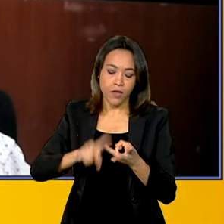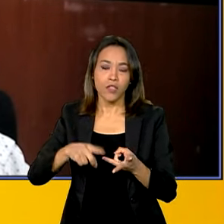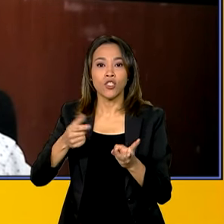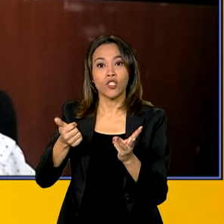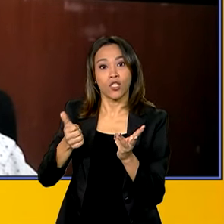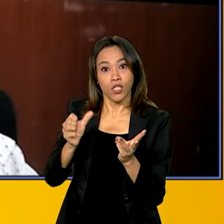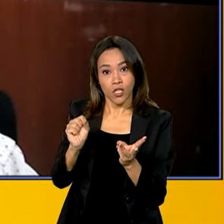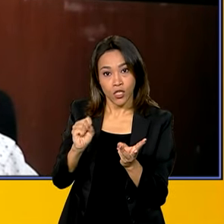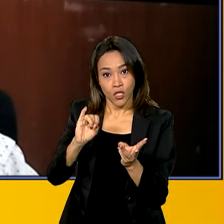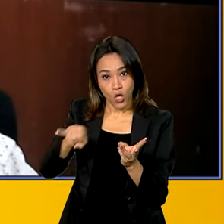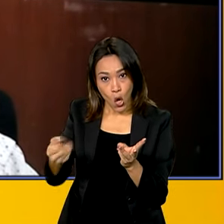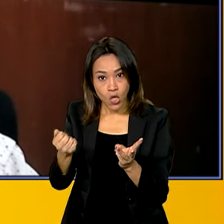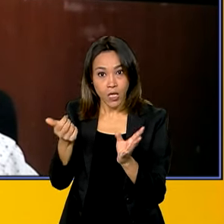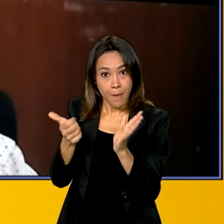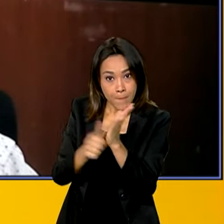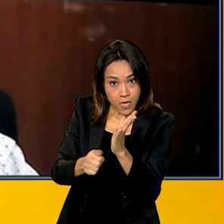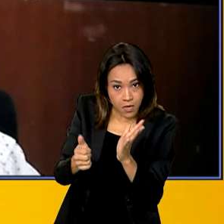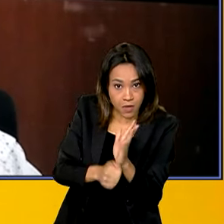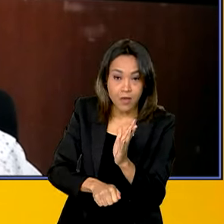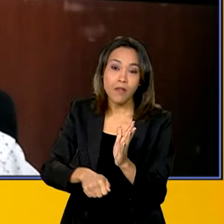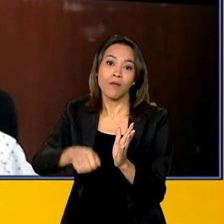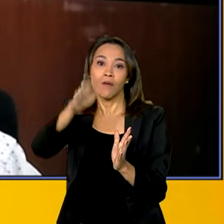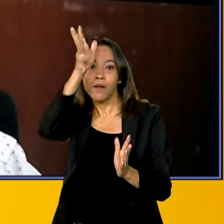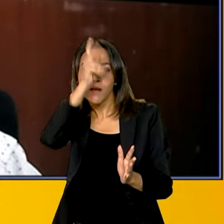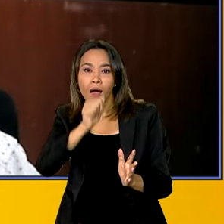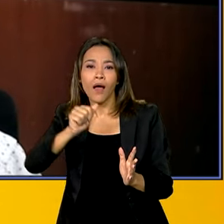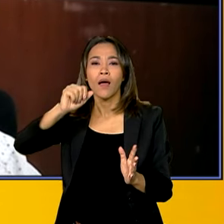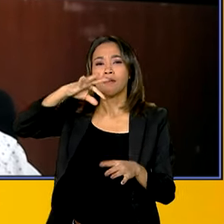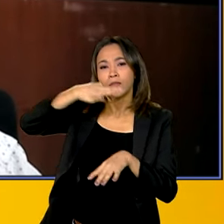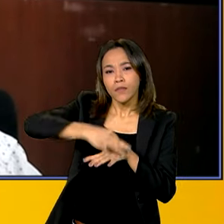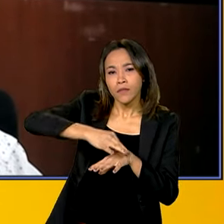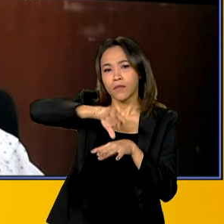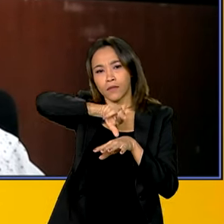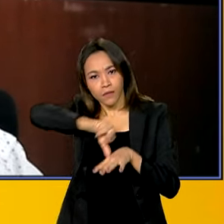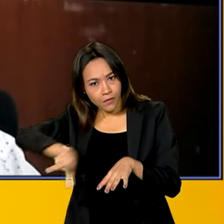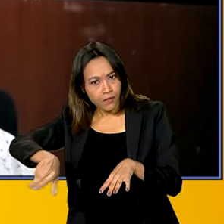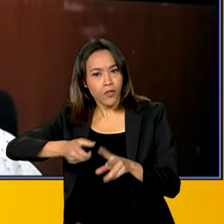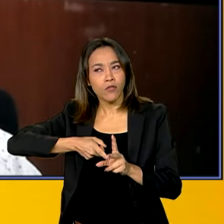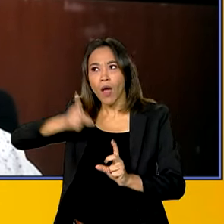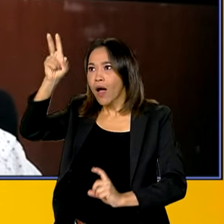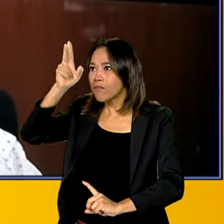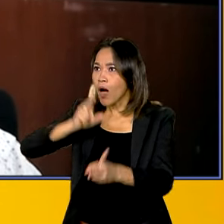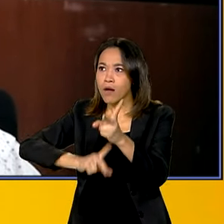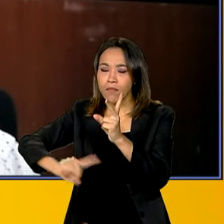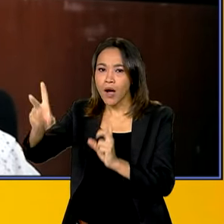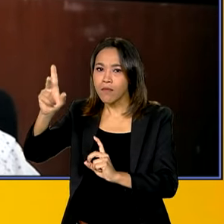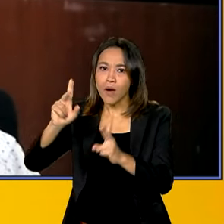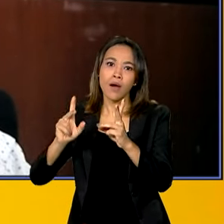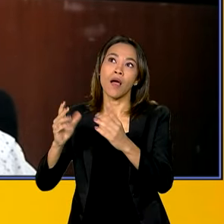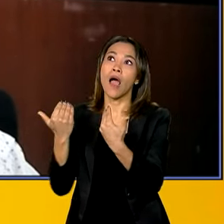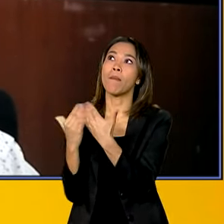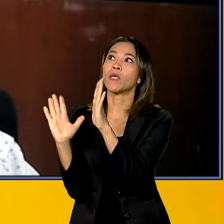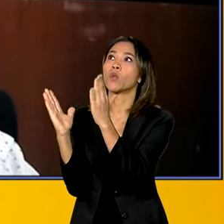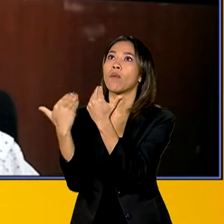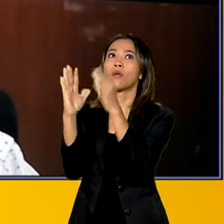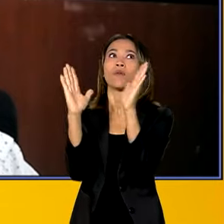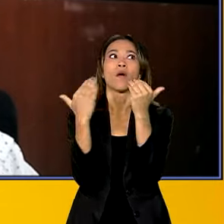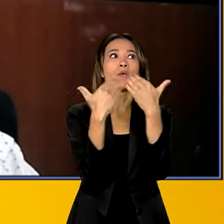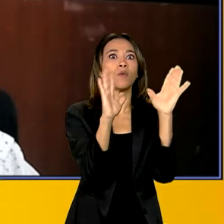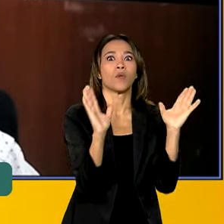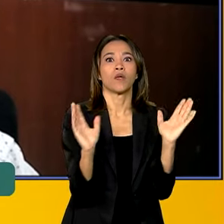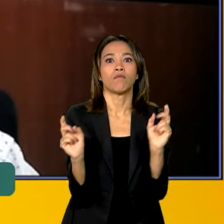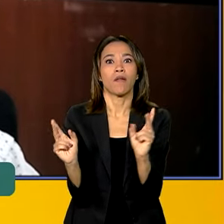milho, segundo de proteínas animais. Portanto, esse olhar de abertura de mercado é extremamente